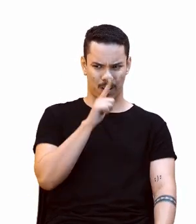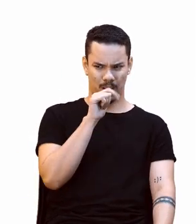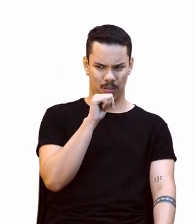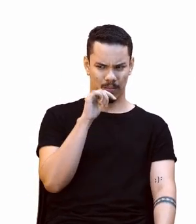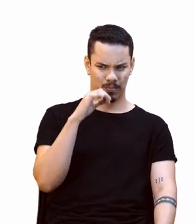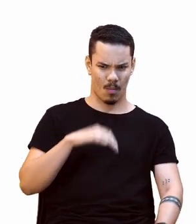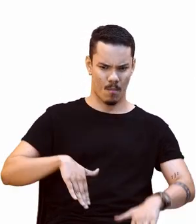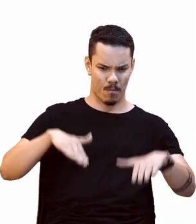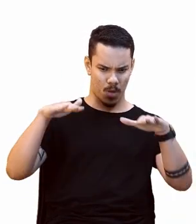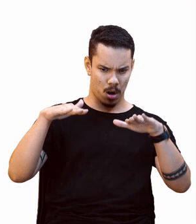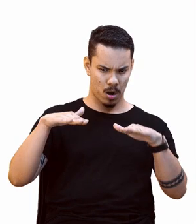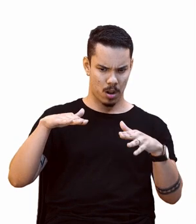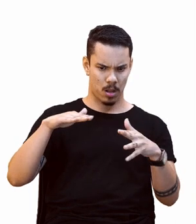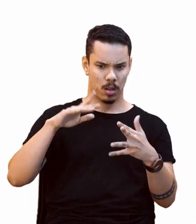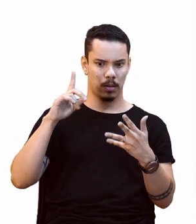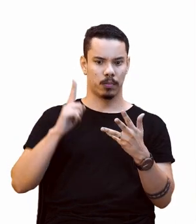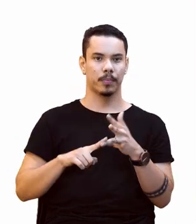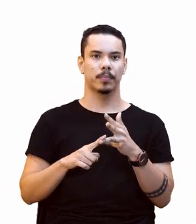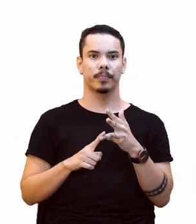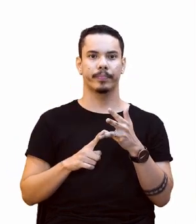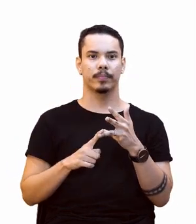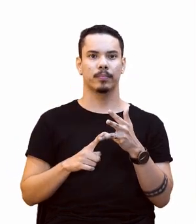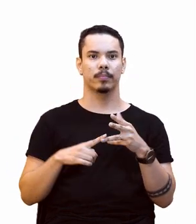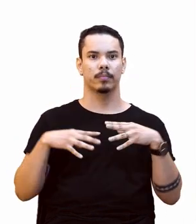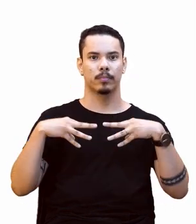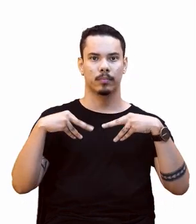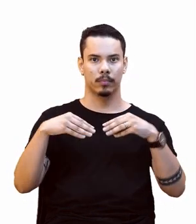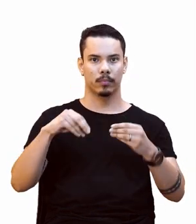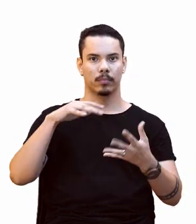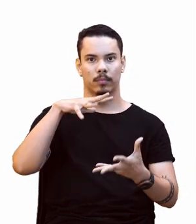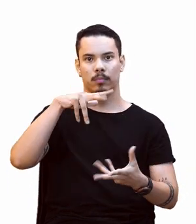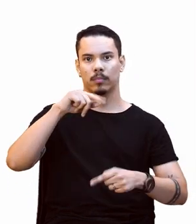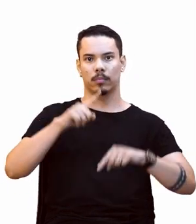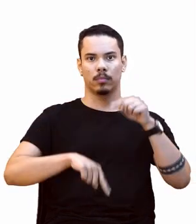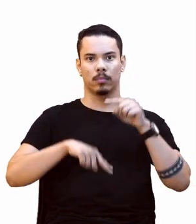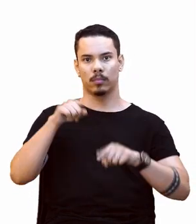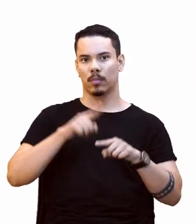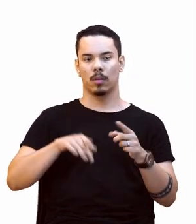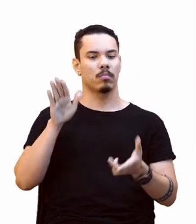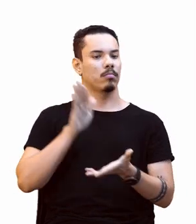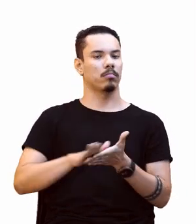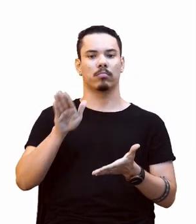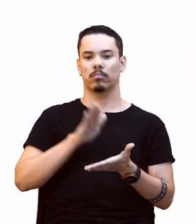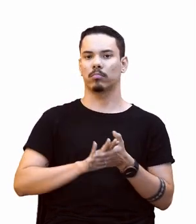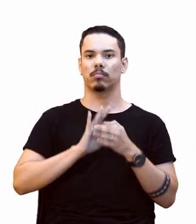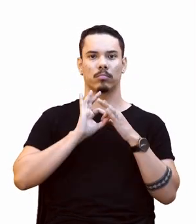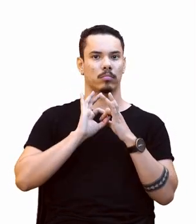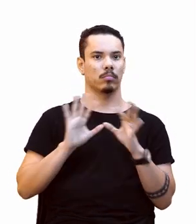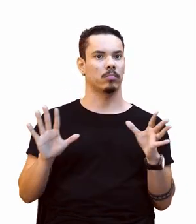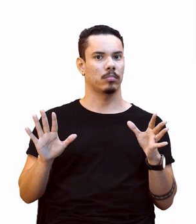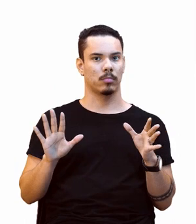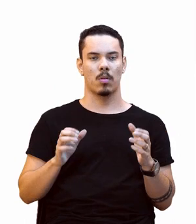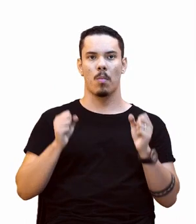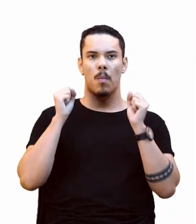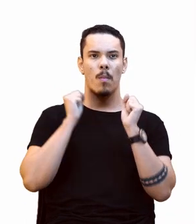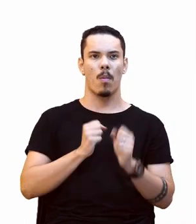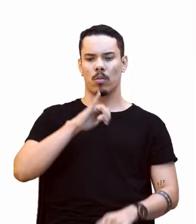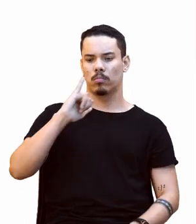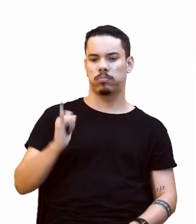ou D, a Terra é um planeta com recursos sem limites? Pode ficar à vontade, né?